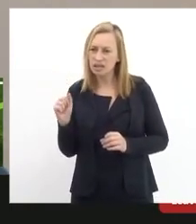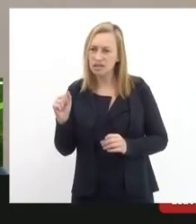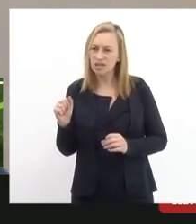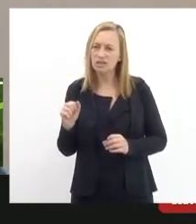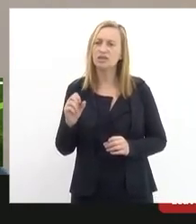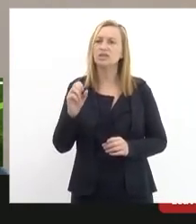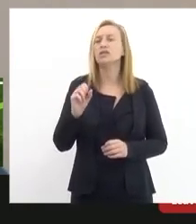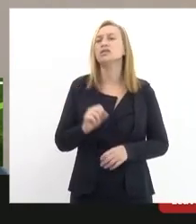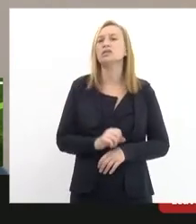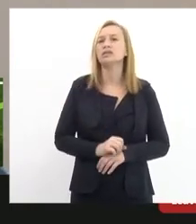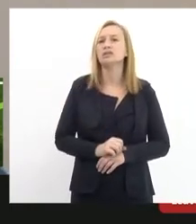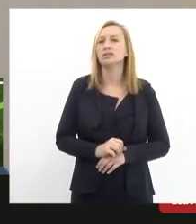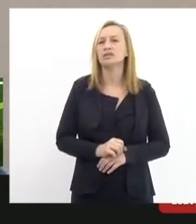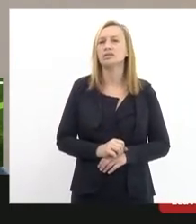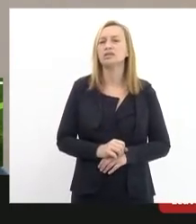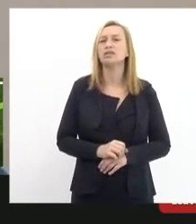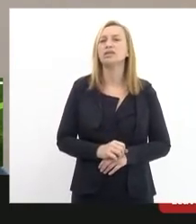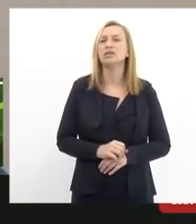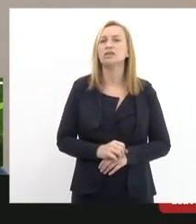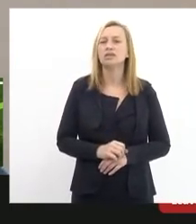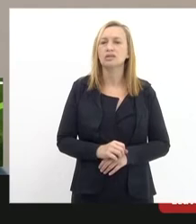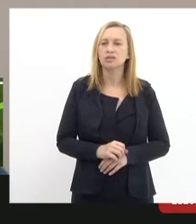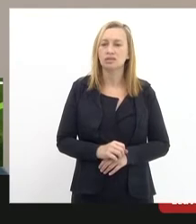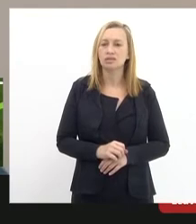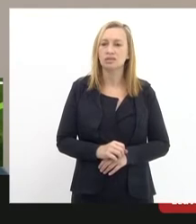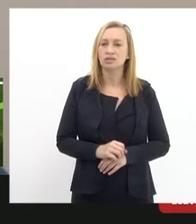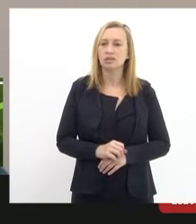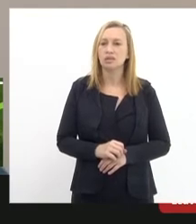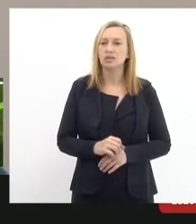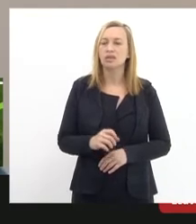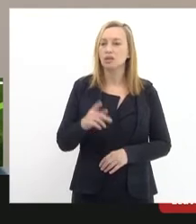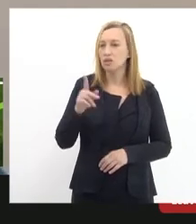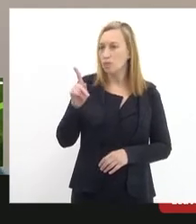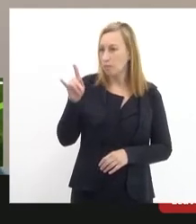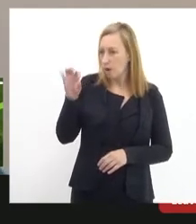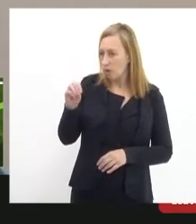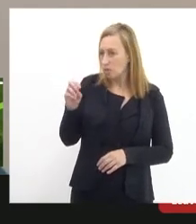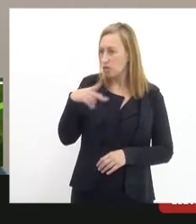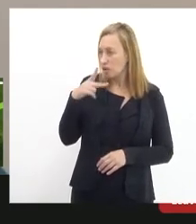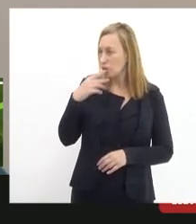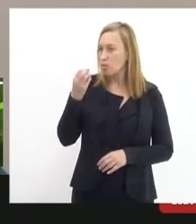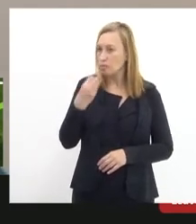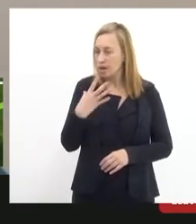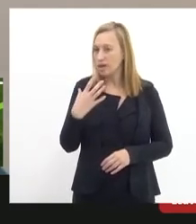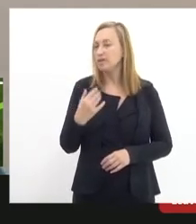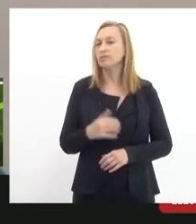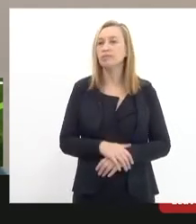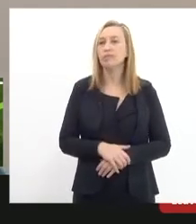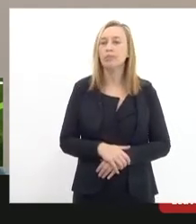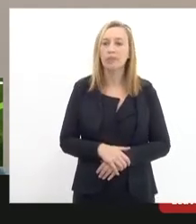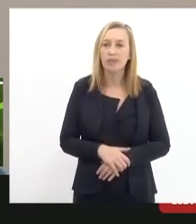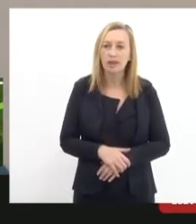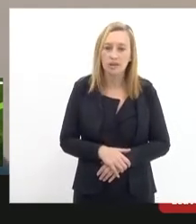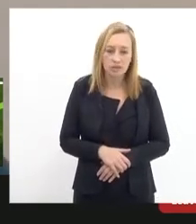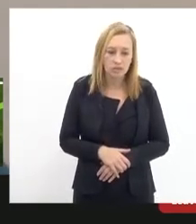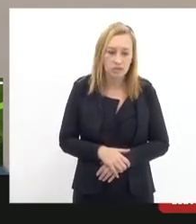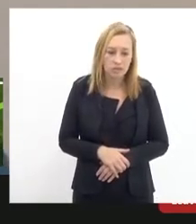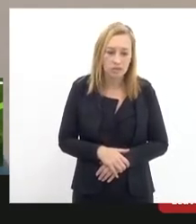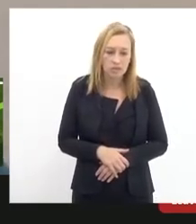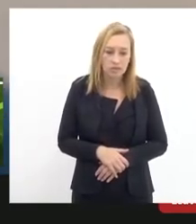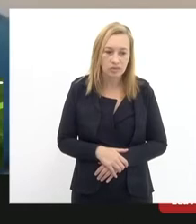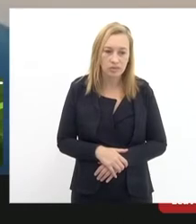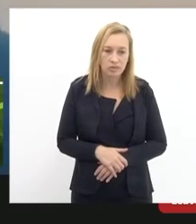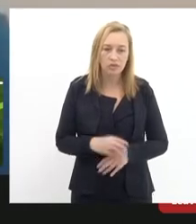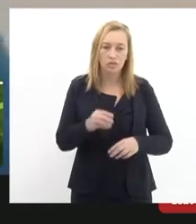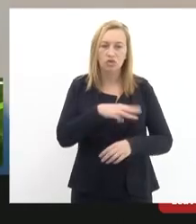de Santa Tereza e essa ação civil pública que o Paulo fez menção muito bem na sua explanação é uma ação civil pública que foi ingressada pelo Ministério